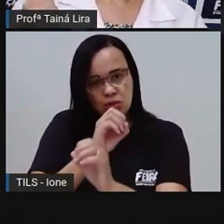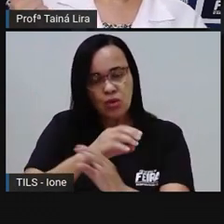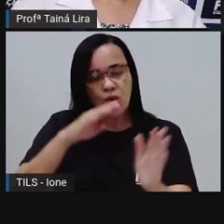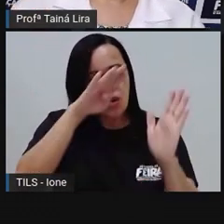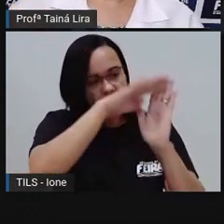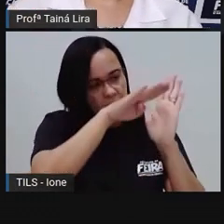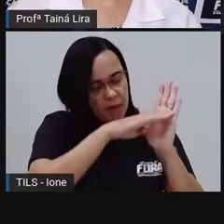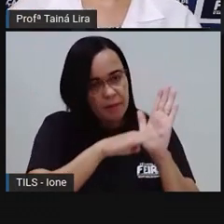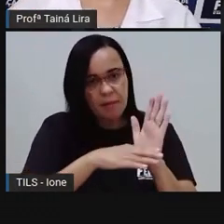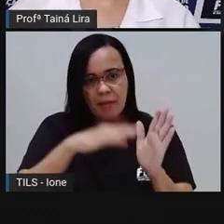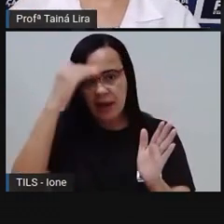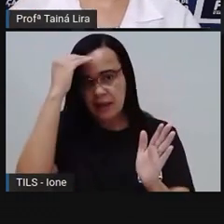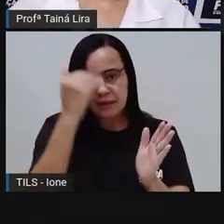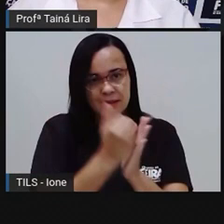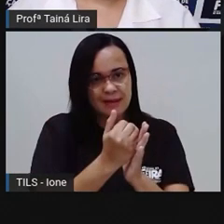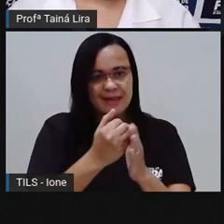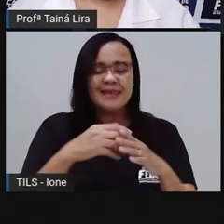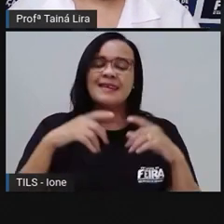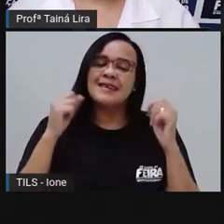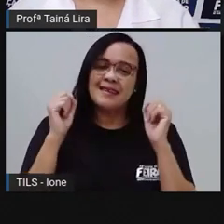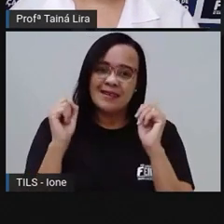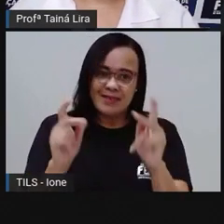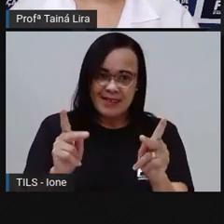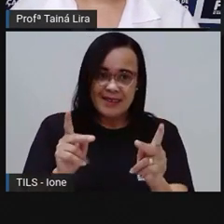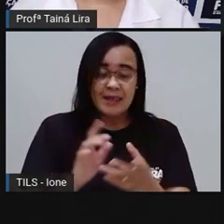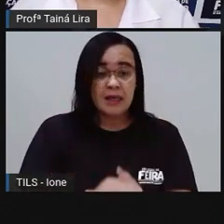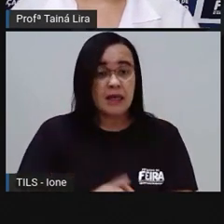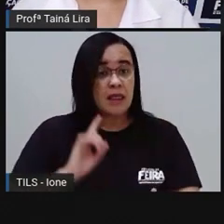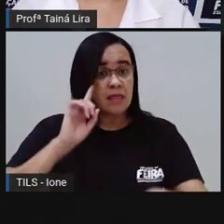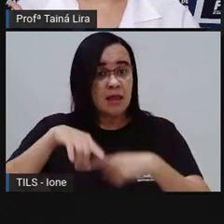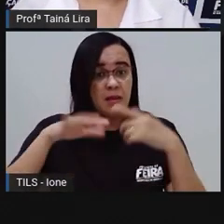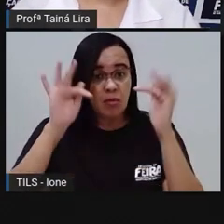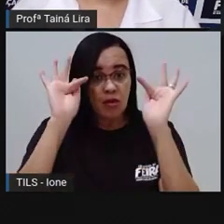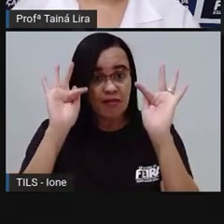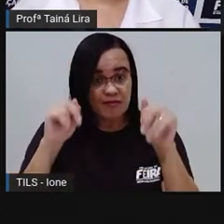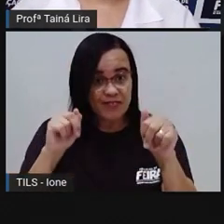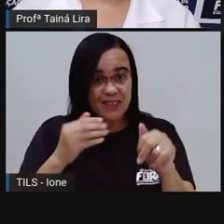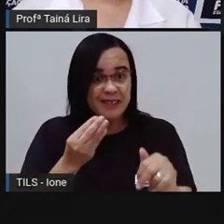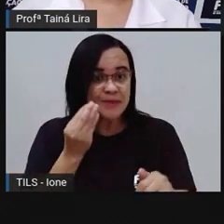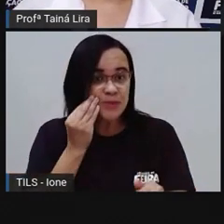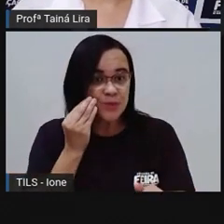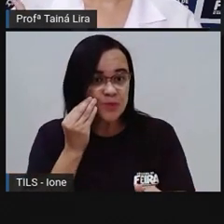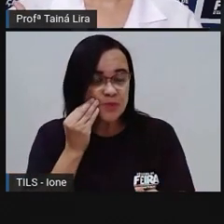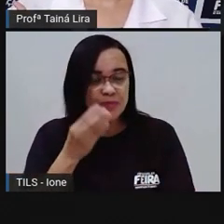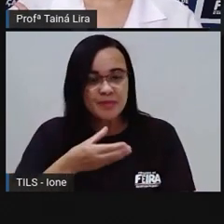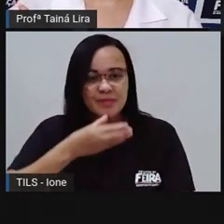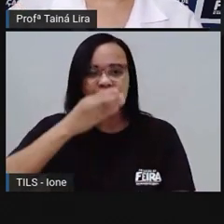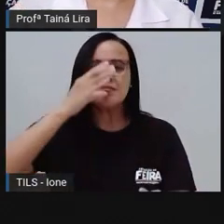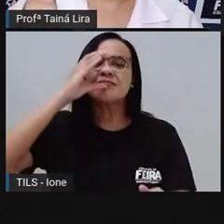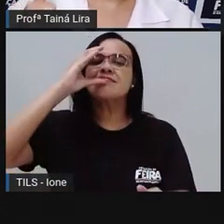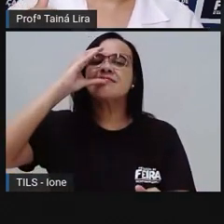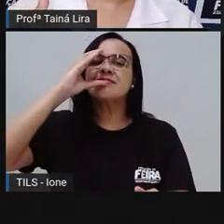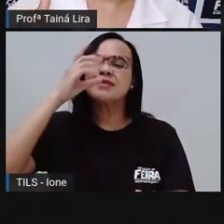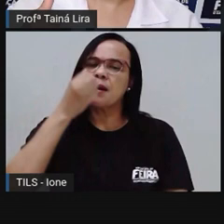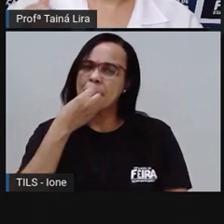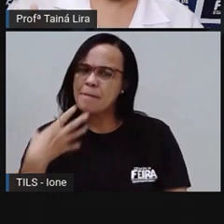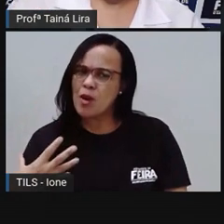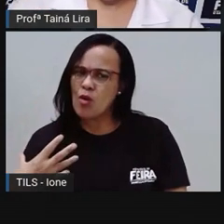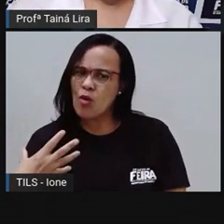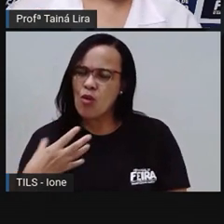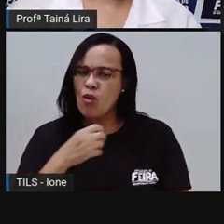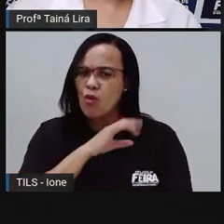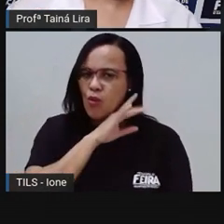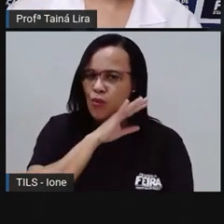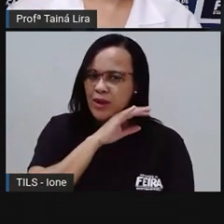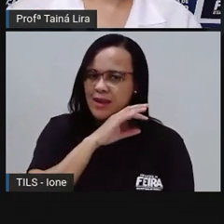importante também No final É experimentar a receita Não é verdade? Experimenta aí a receita Tá bom? E fala pra gente aí